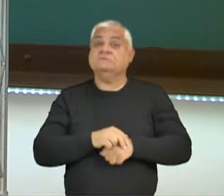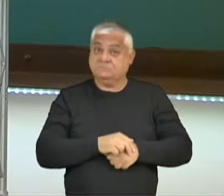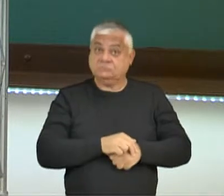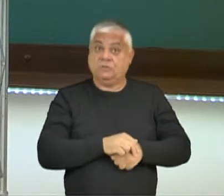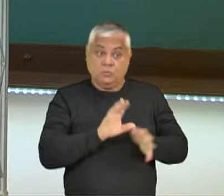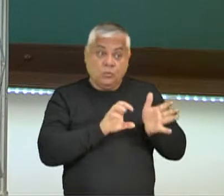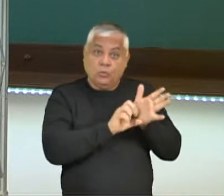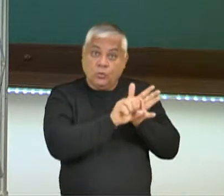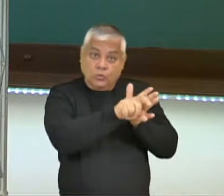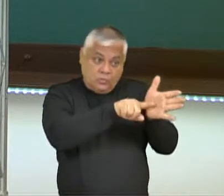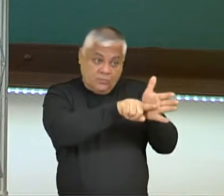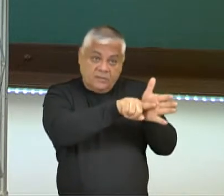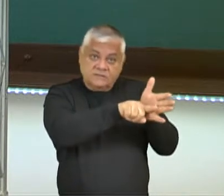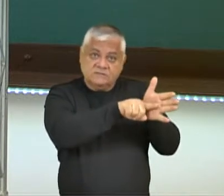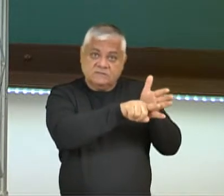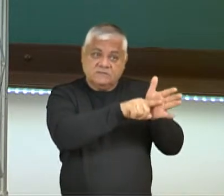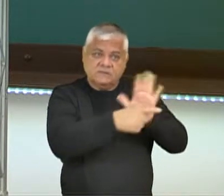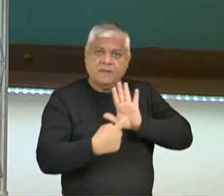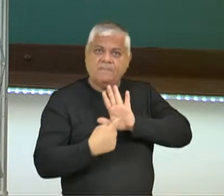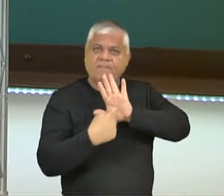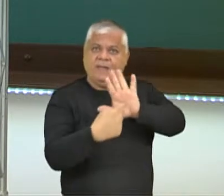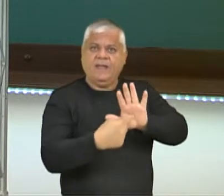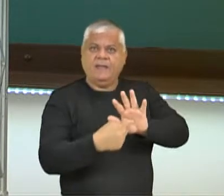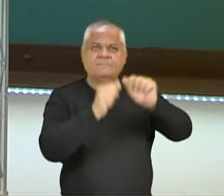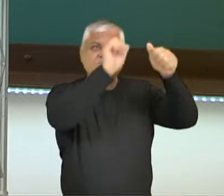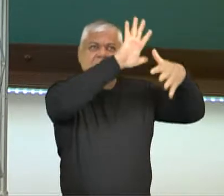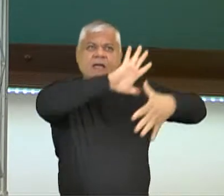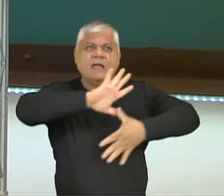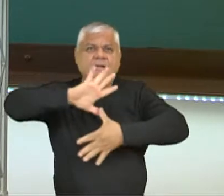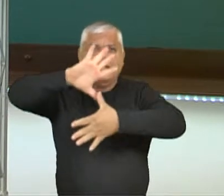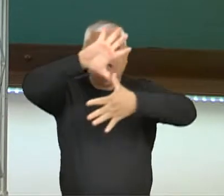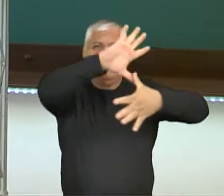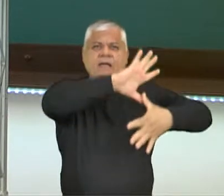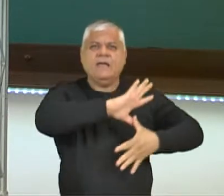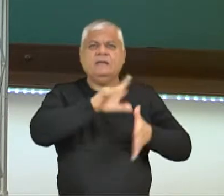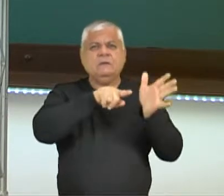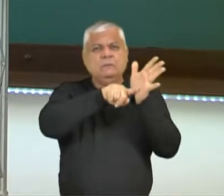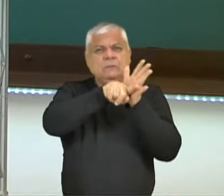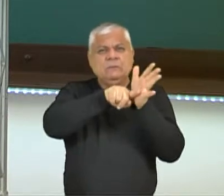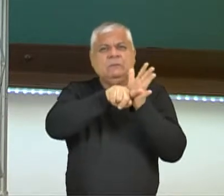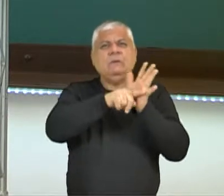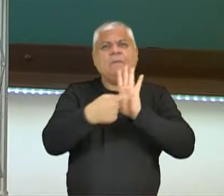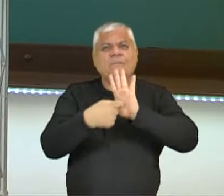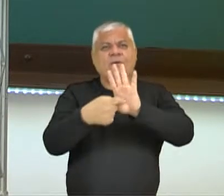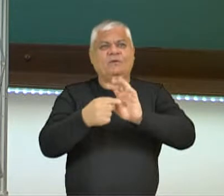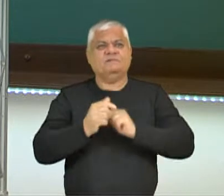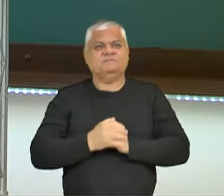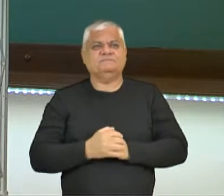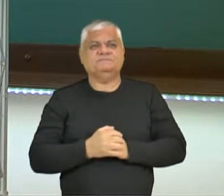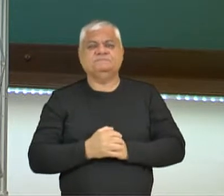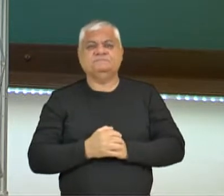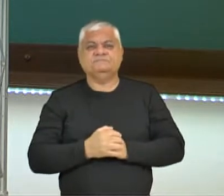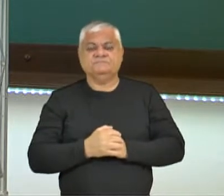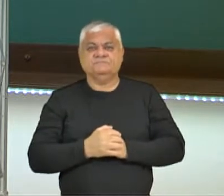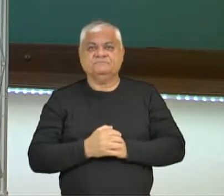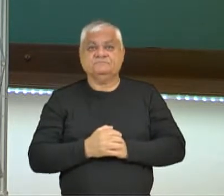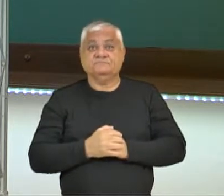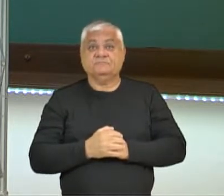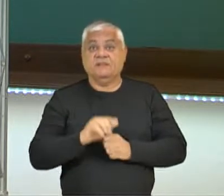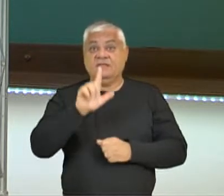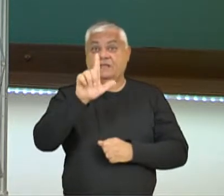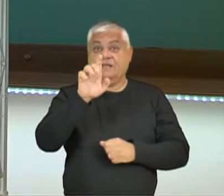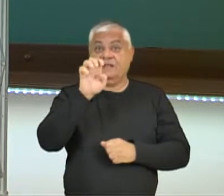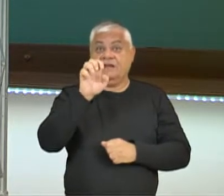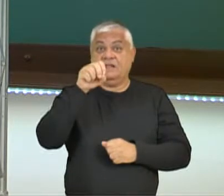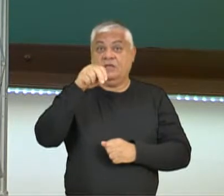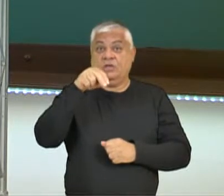pouquinho esse mapa que foi produzido a partir dos dados de pesquisa do Google. Leonardo da Vinci,